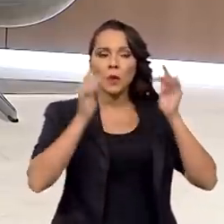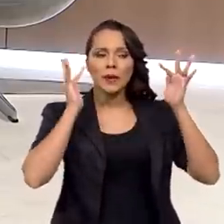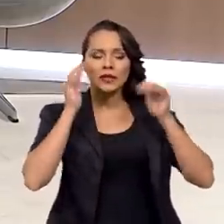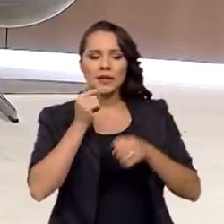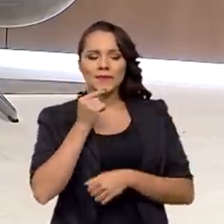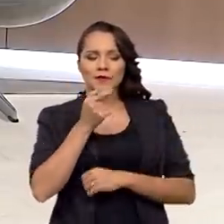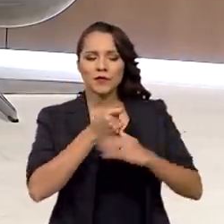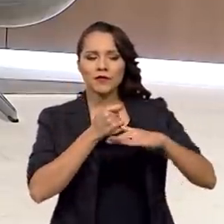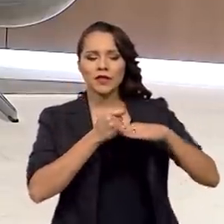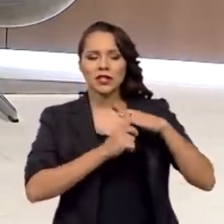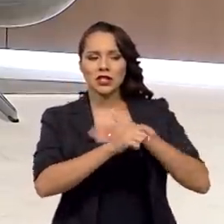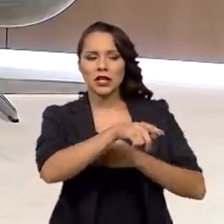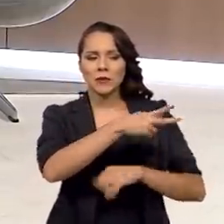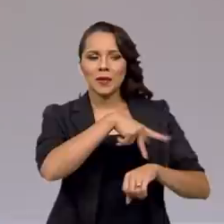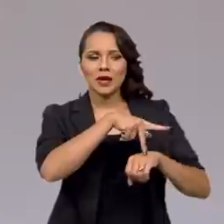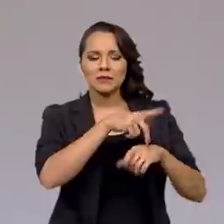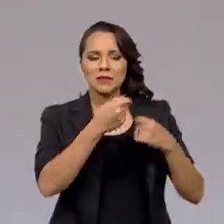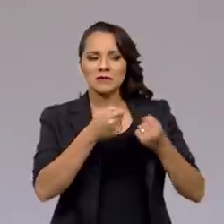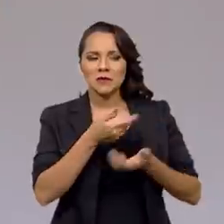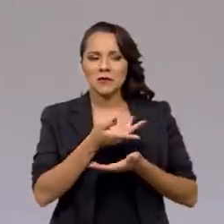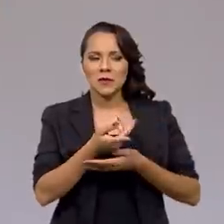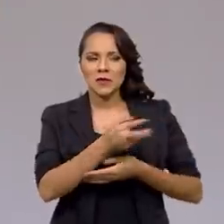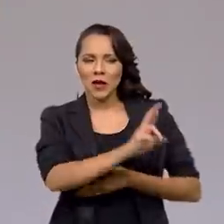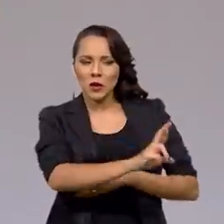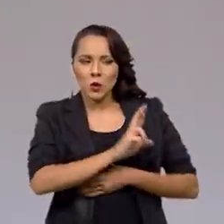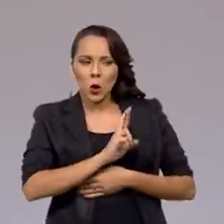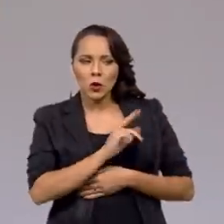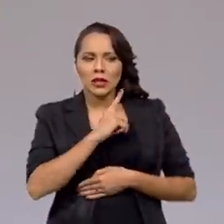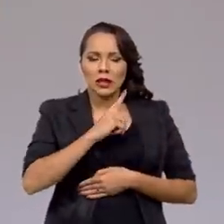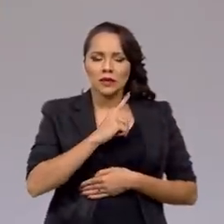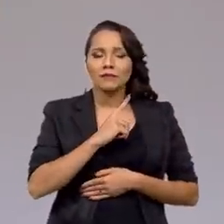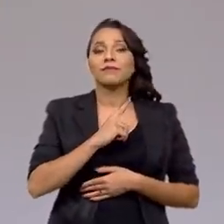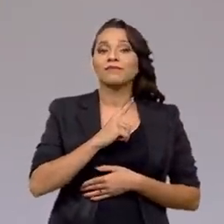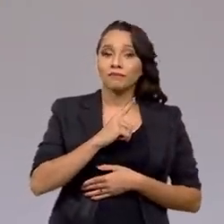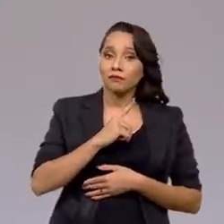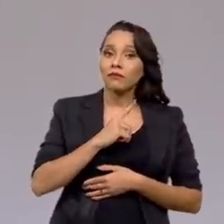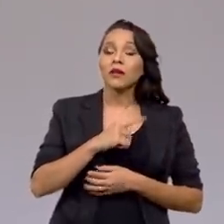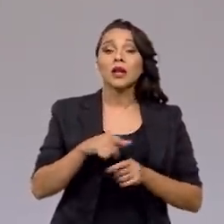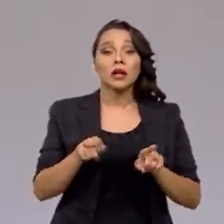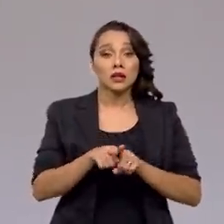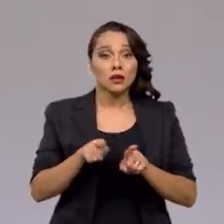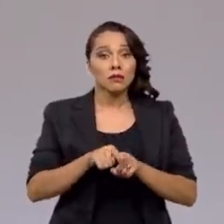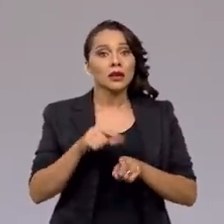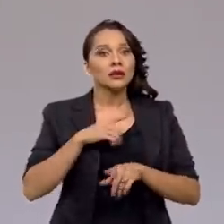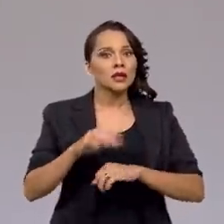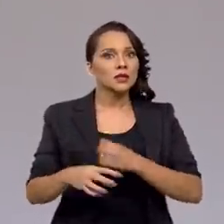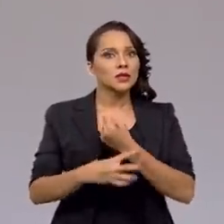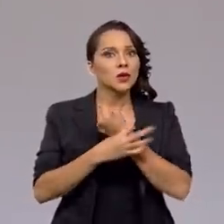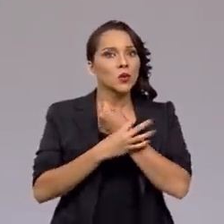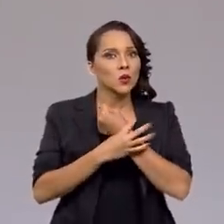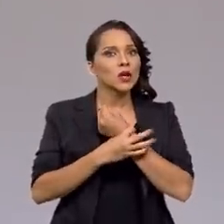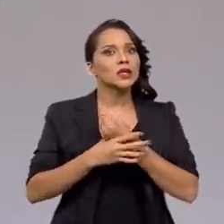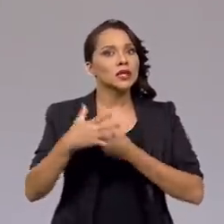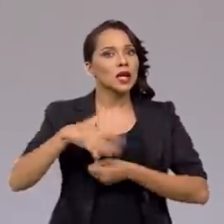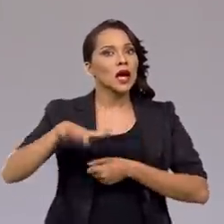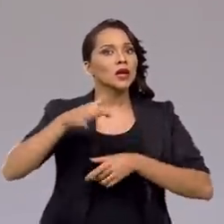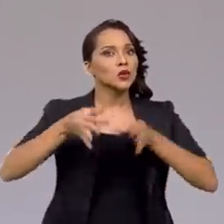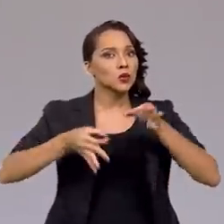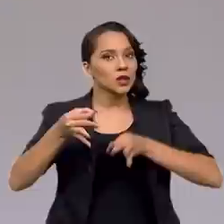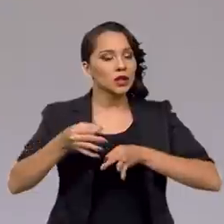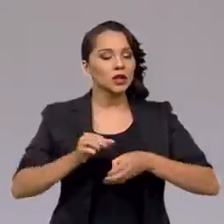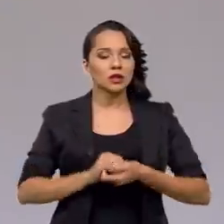assim, não, eu vou investir naquele país, mas eu vou ter retorno daquele investimento. Envolve segurança, seguridade jurídica,